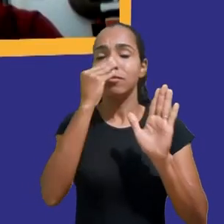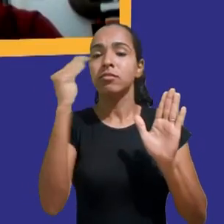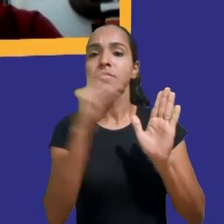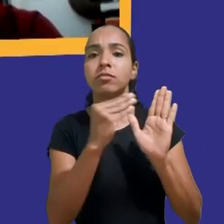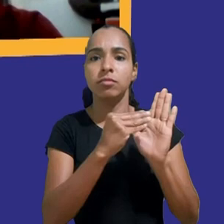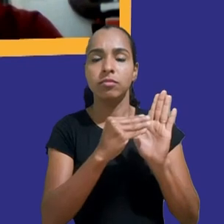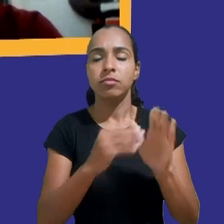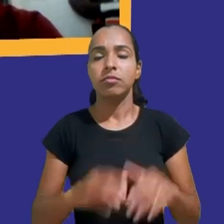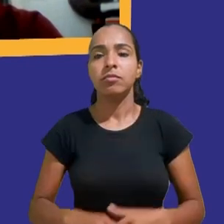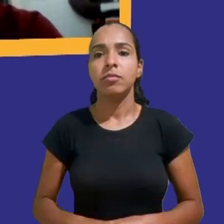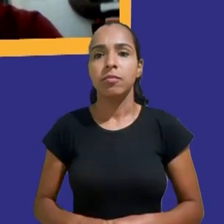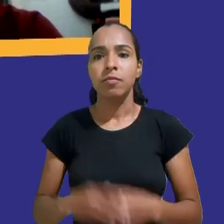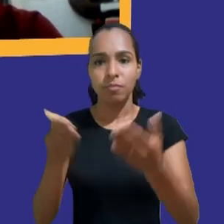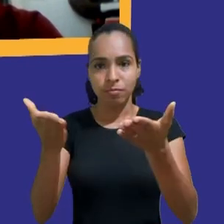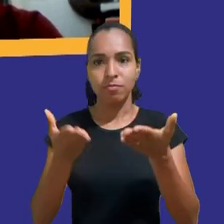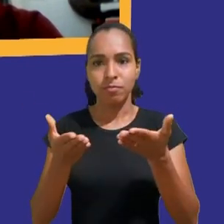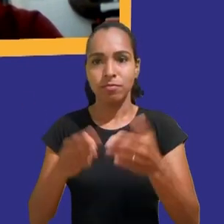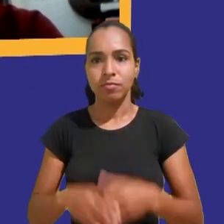Duncan